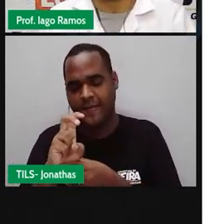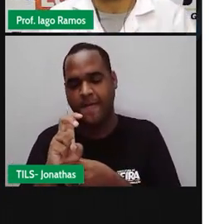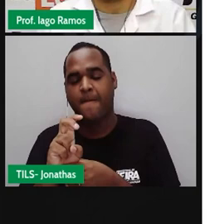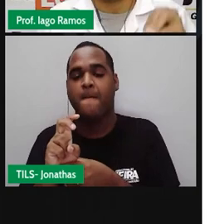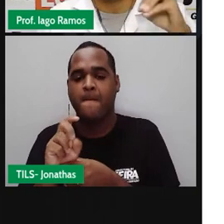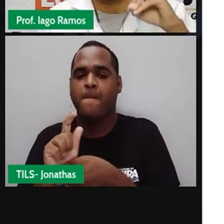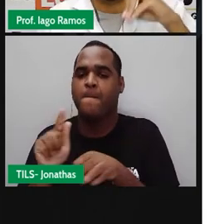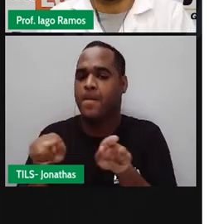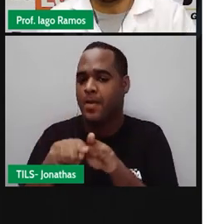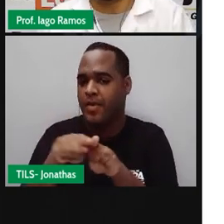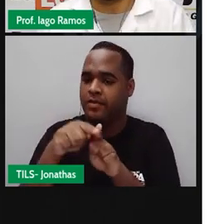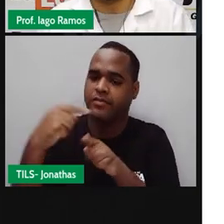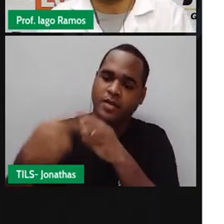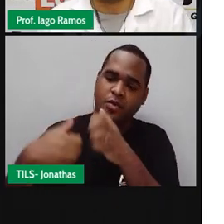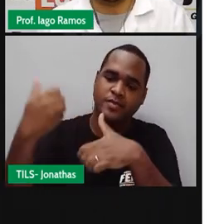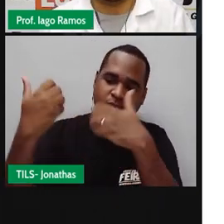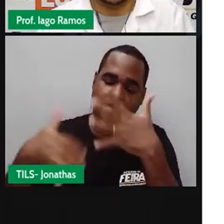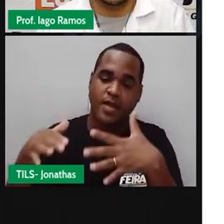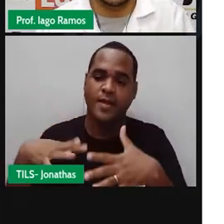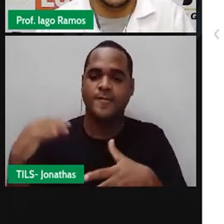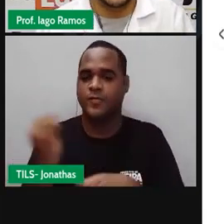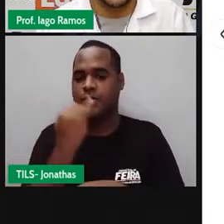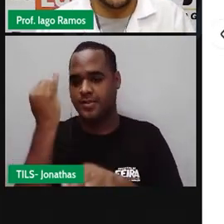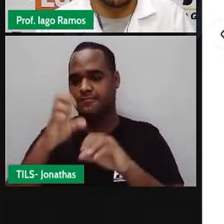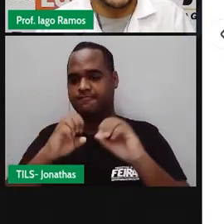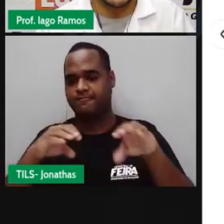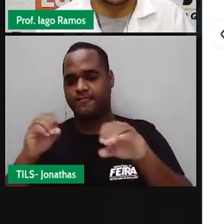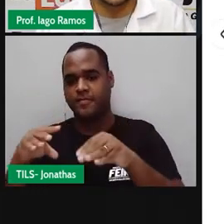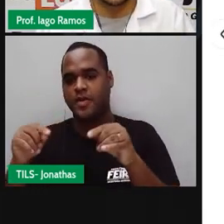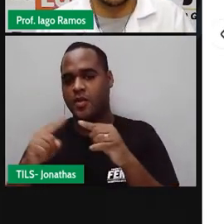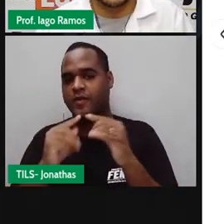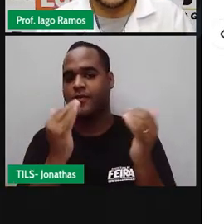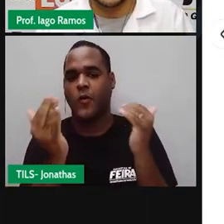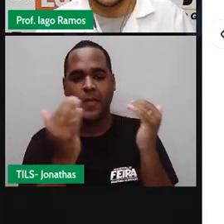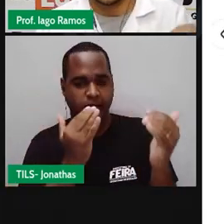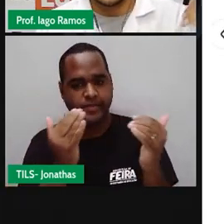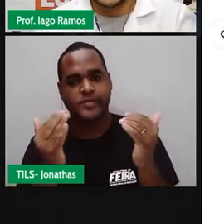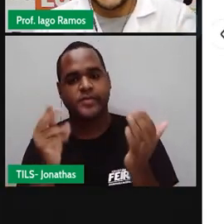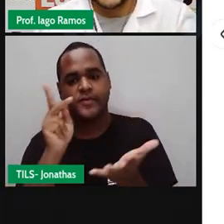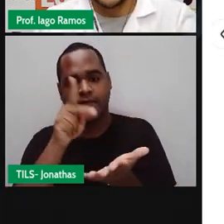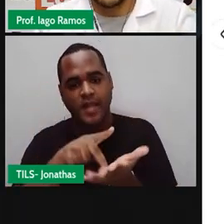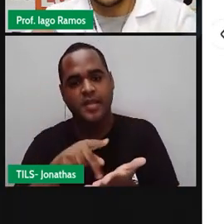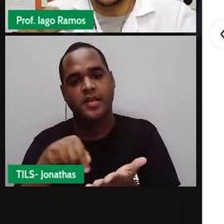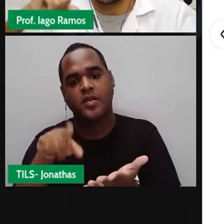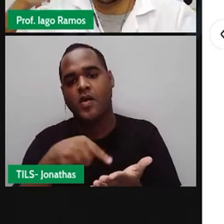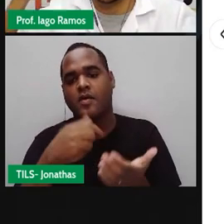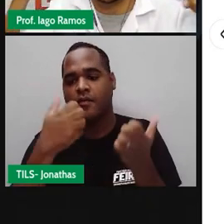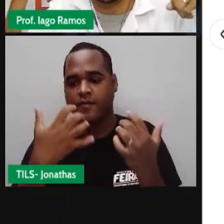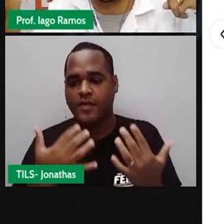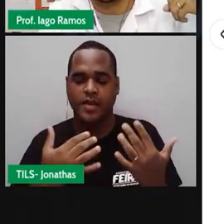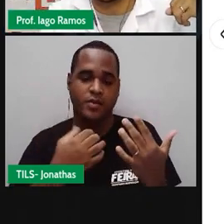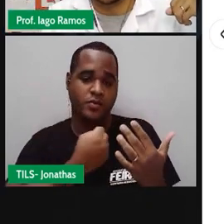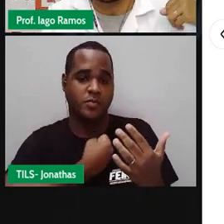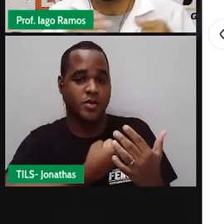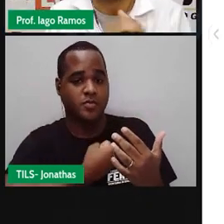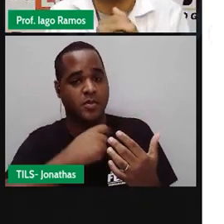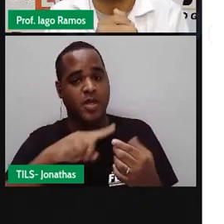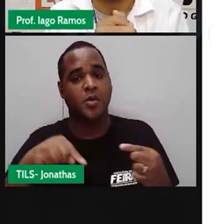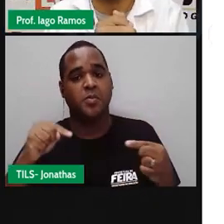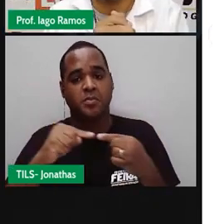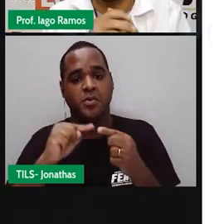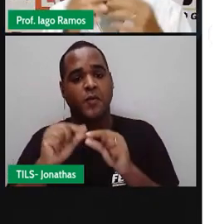e depois, o mais importante para essa aula foi comparar esses números, dizer quem é o maior, dizer quem é o menor,